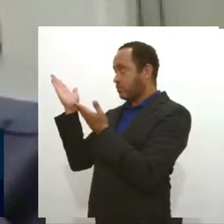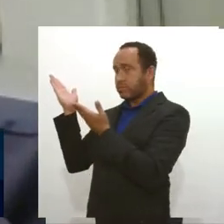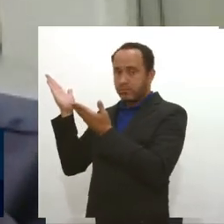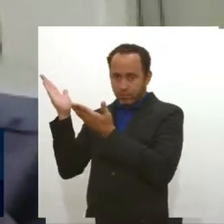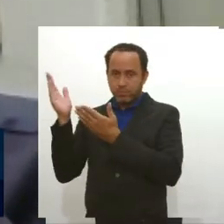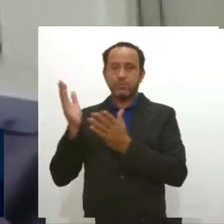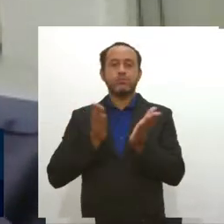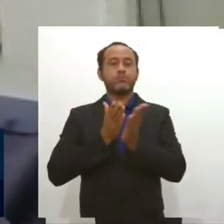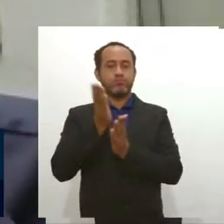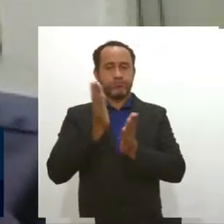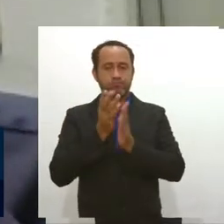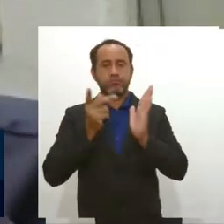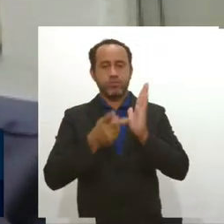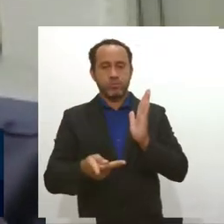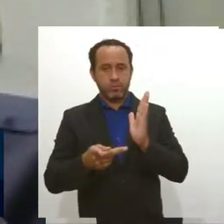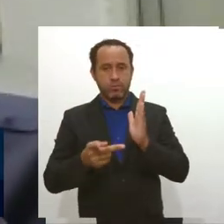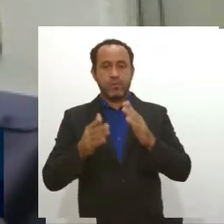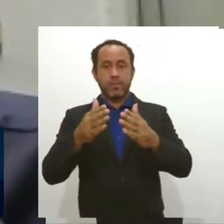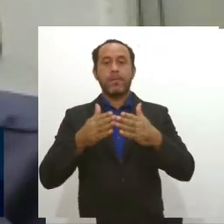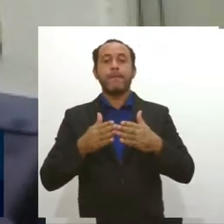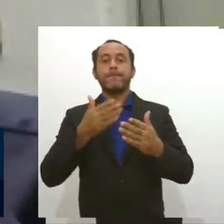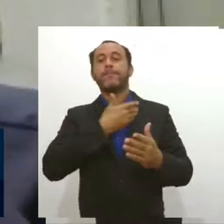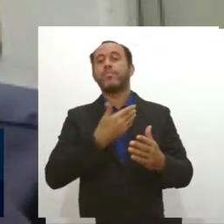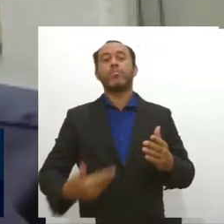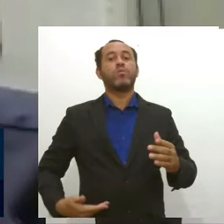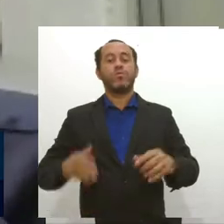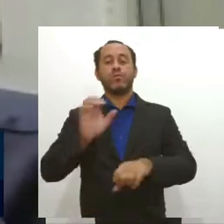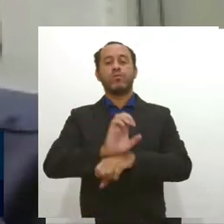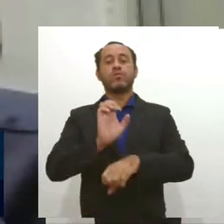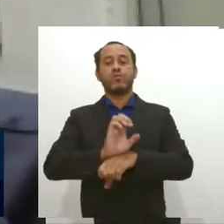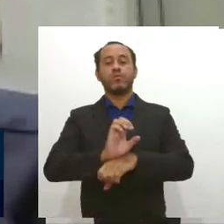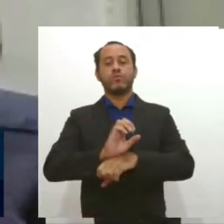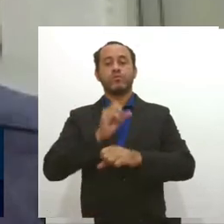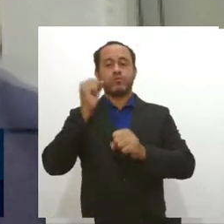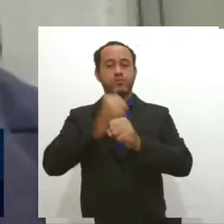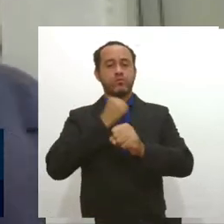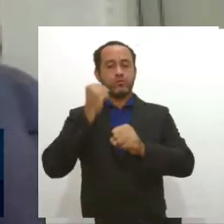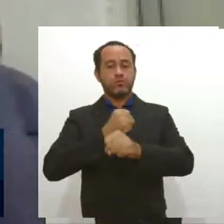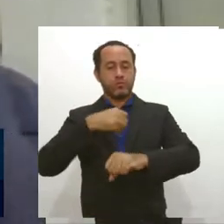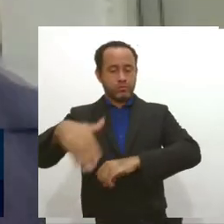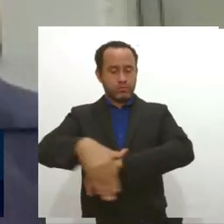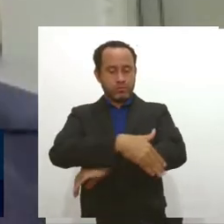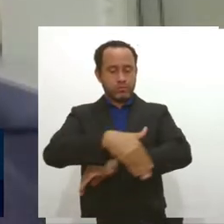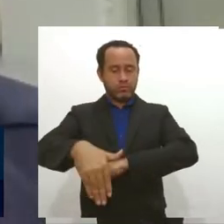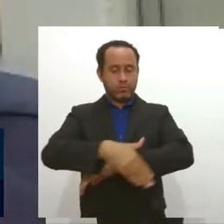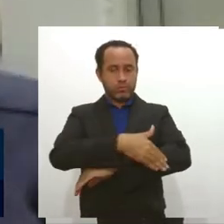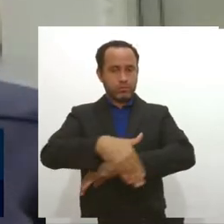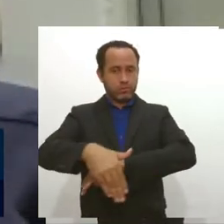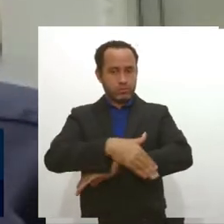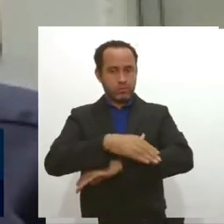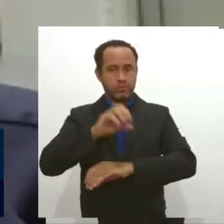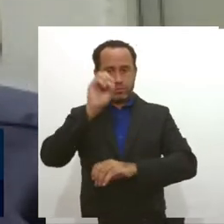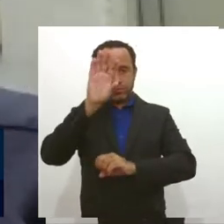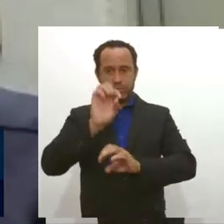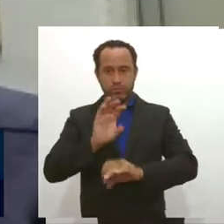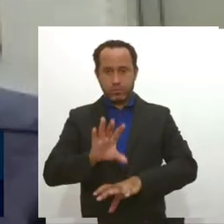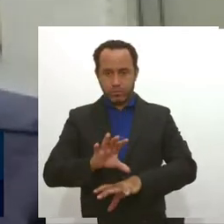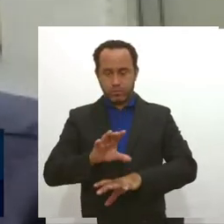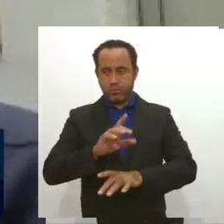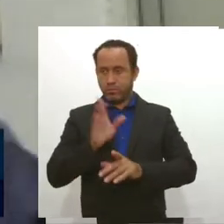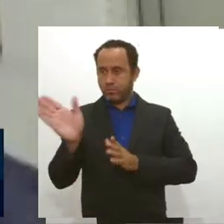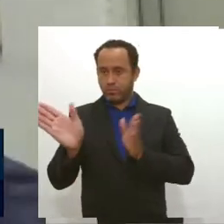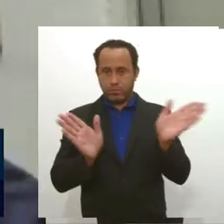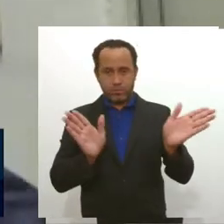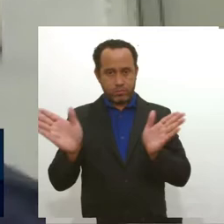Marcelo. O parlamentar solicita ao governo do Estado que promova a reforma da pavimentação asfáltica, sinalização vertical e horizontal,